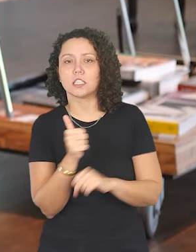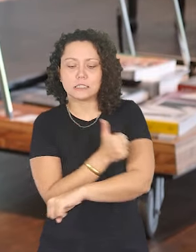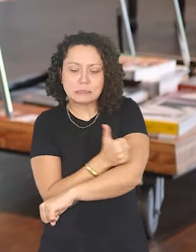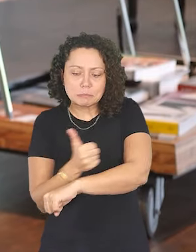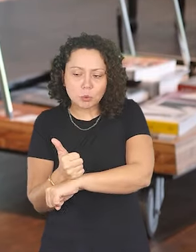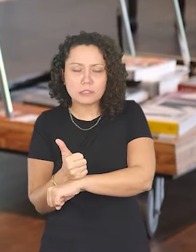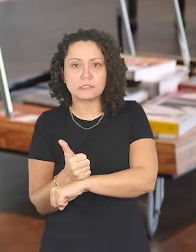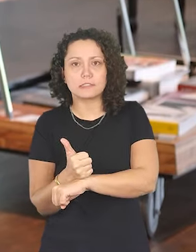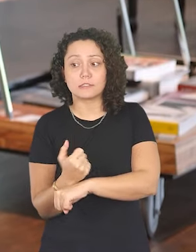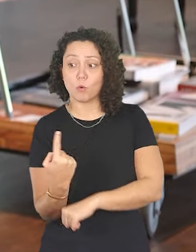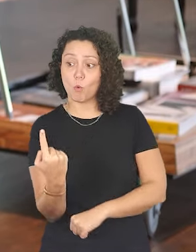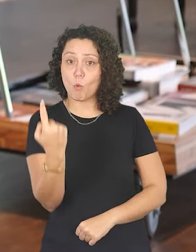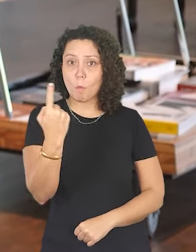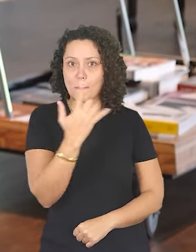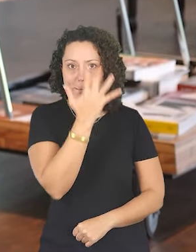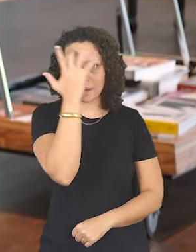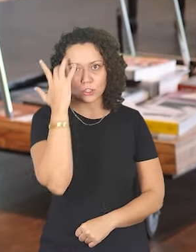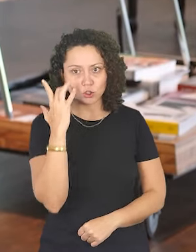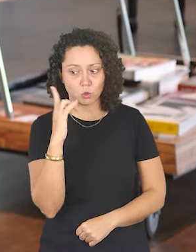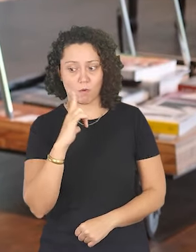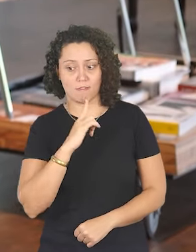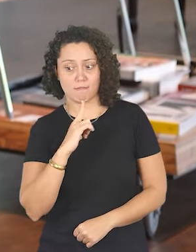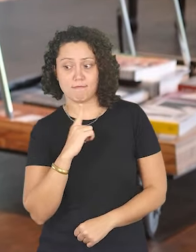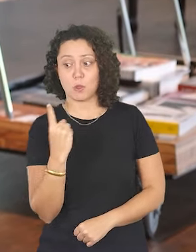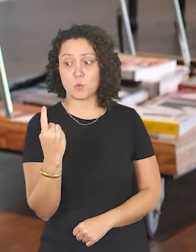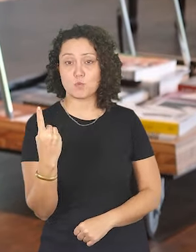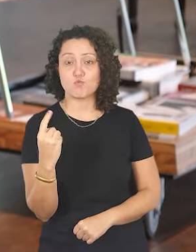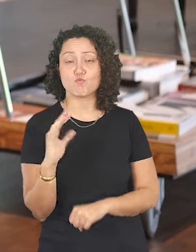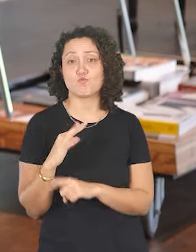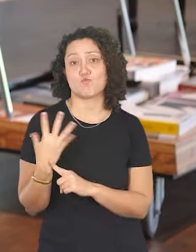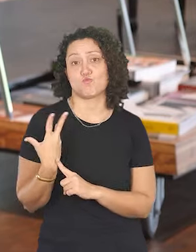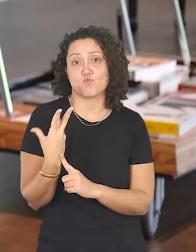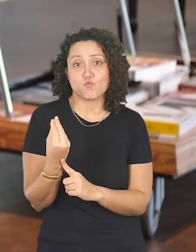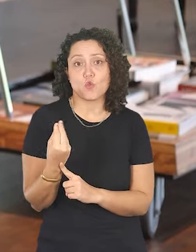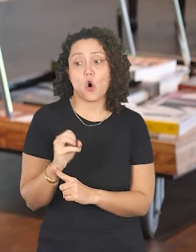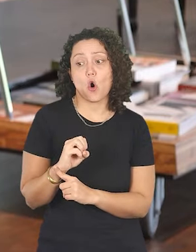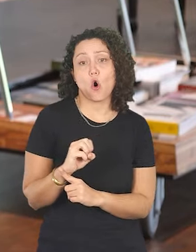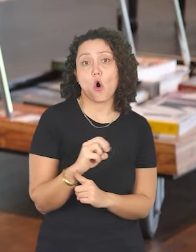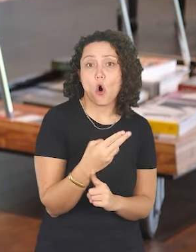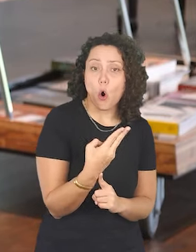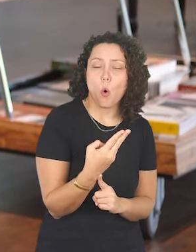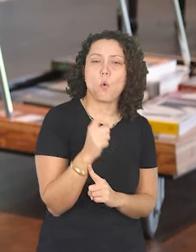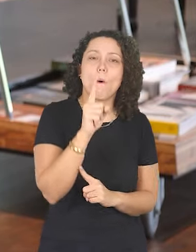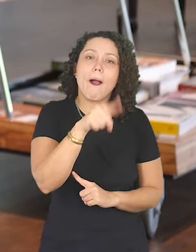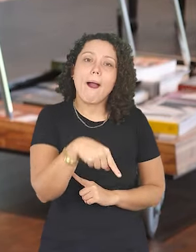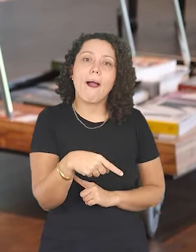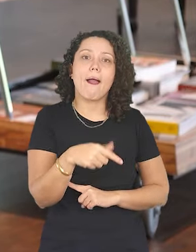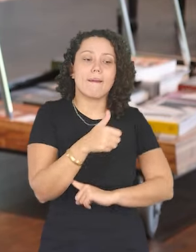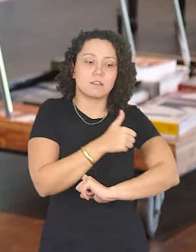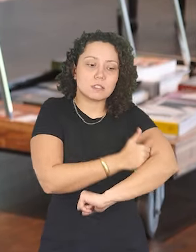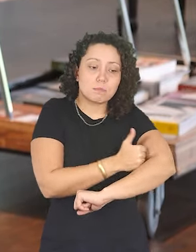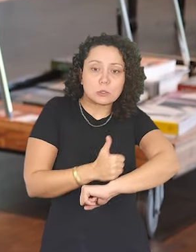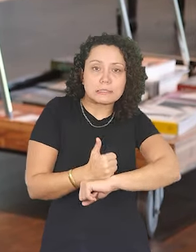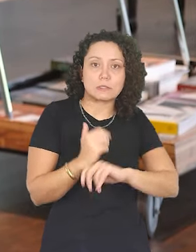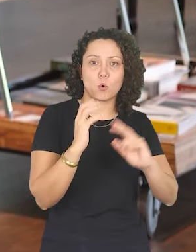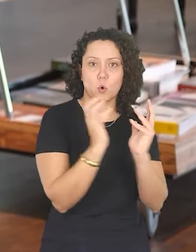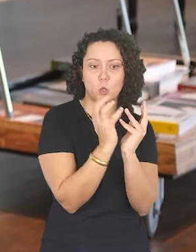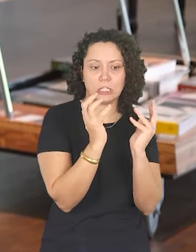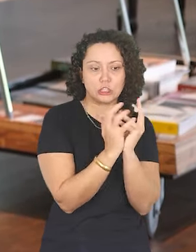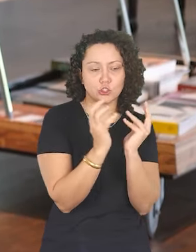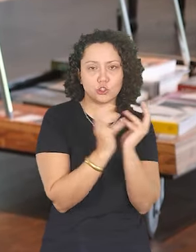exposição individual, onde tem a presença de um único artista, ou se vai ser uma exposição